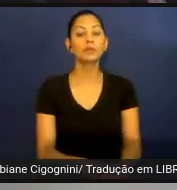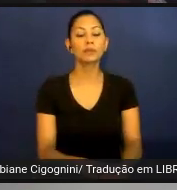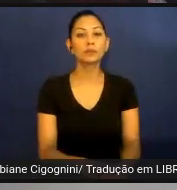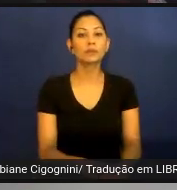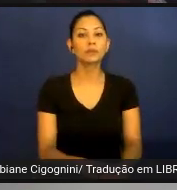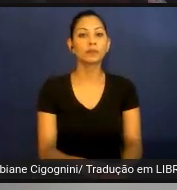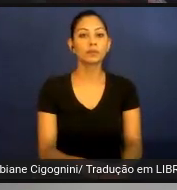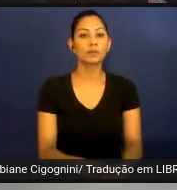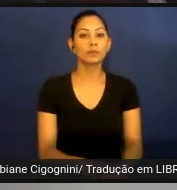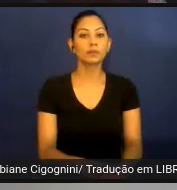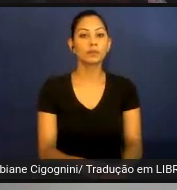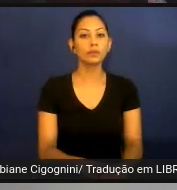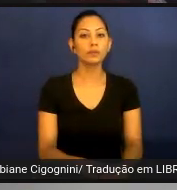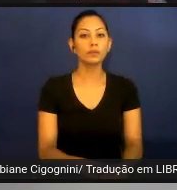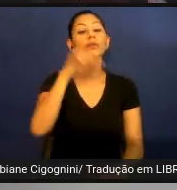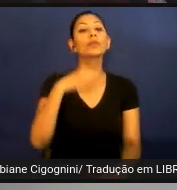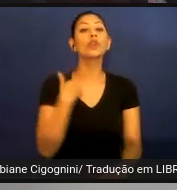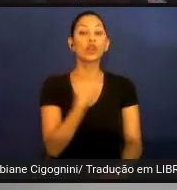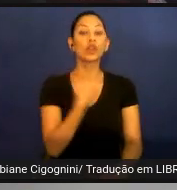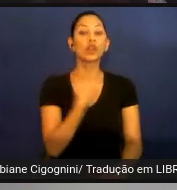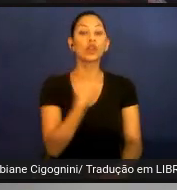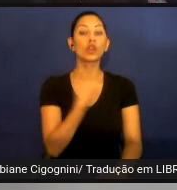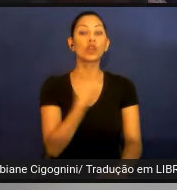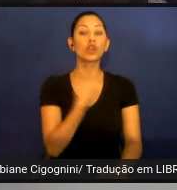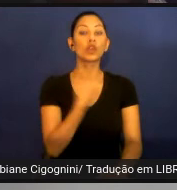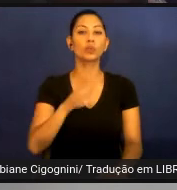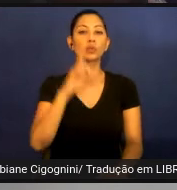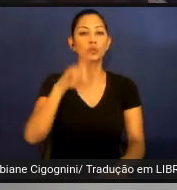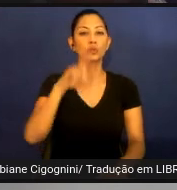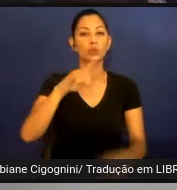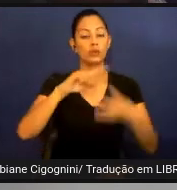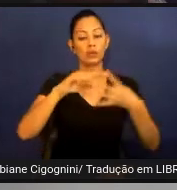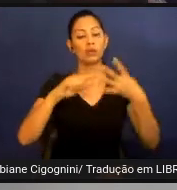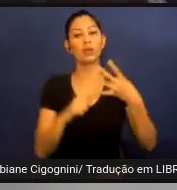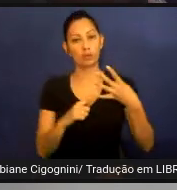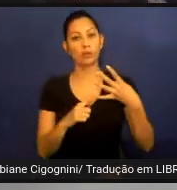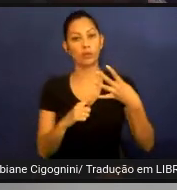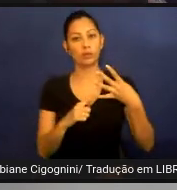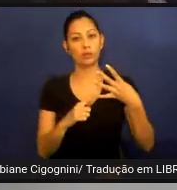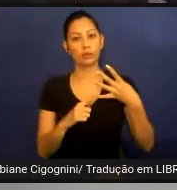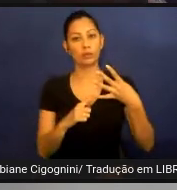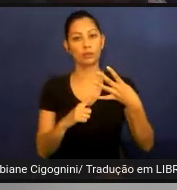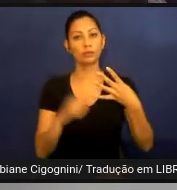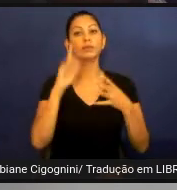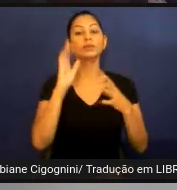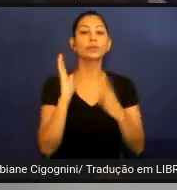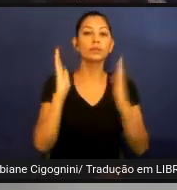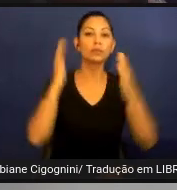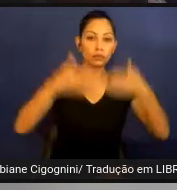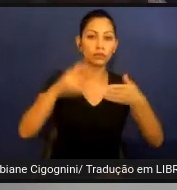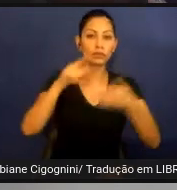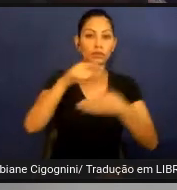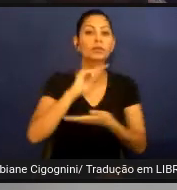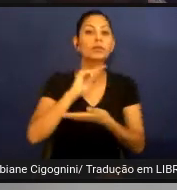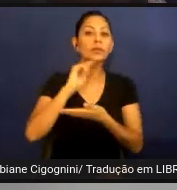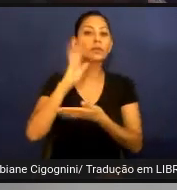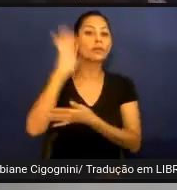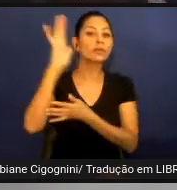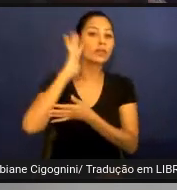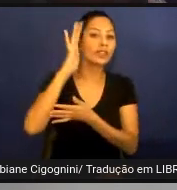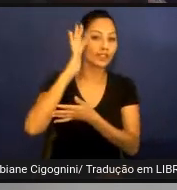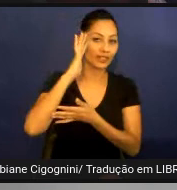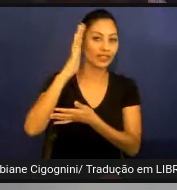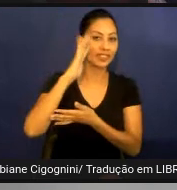O nosso método foi dividido em quatro etapas. Na etapa de realização da literatura buscamos por artigos que falassem de